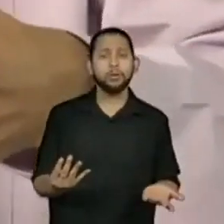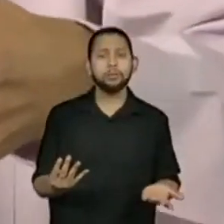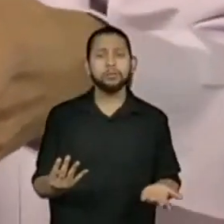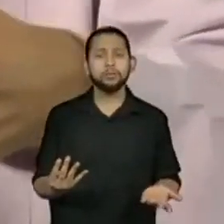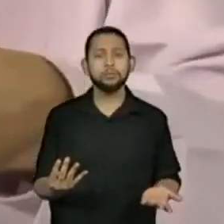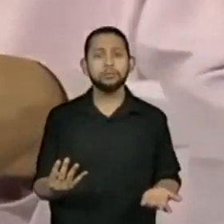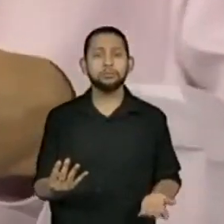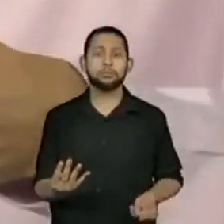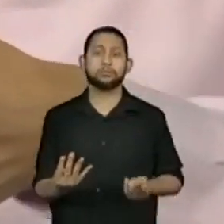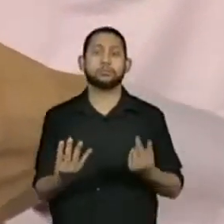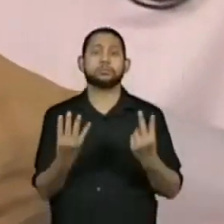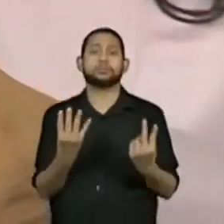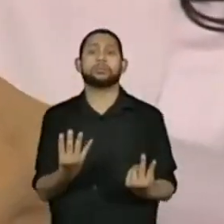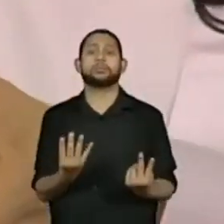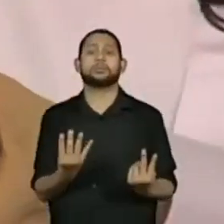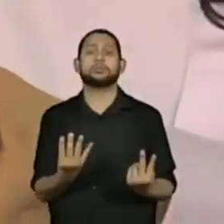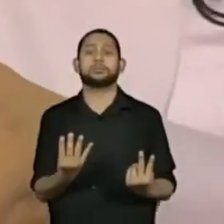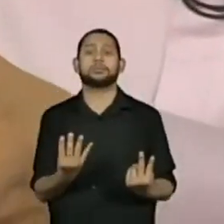4 e 2.